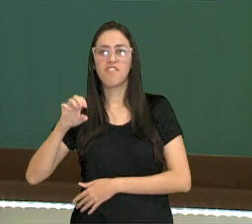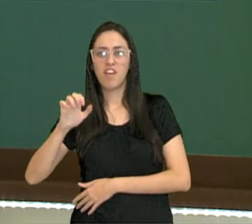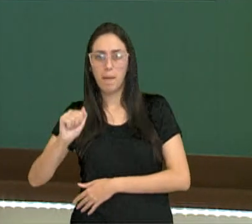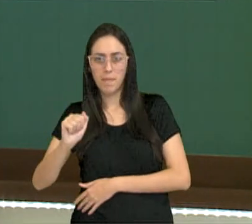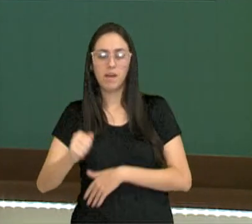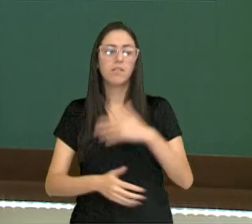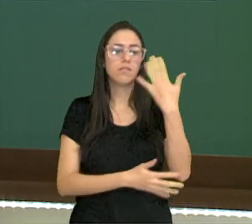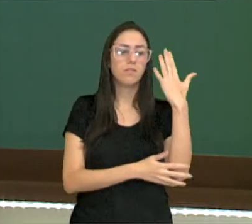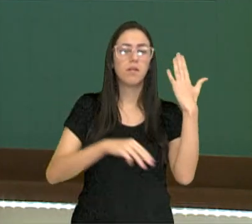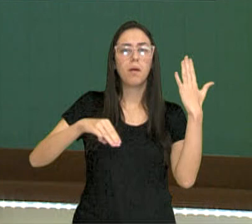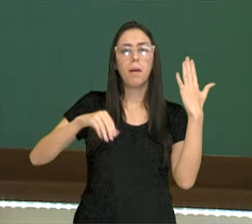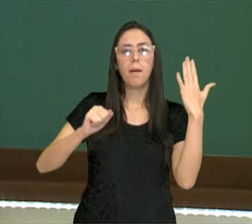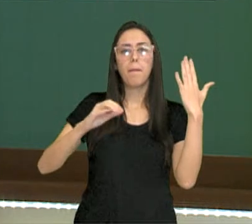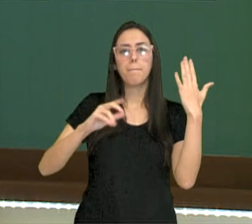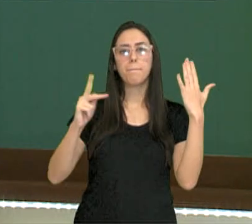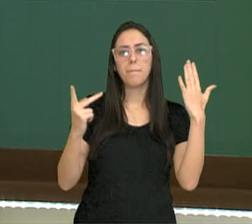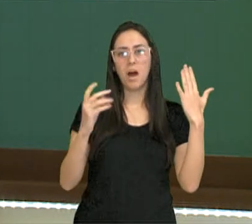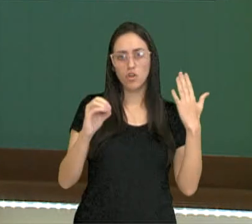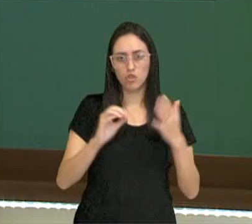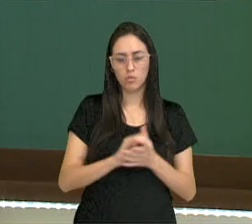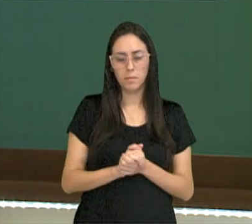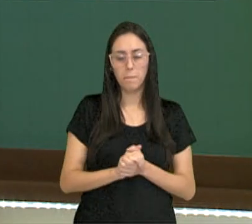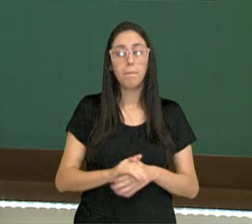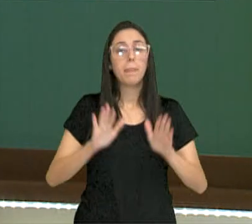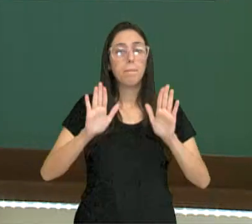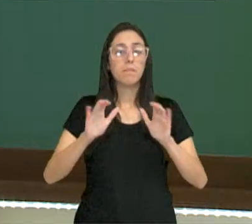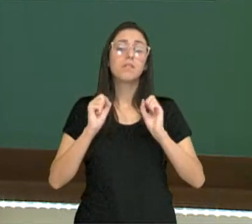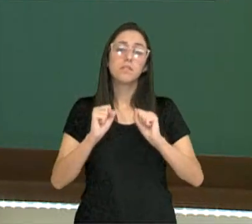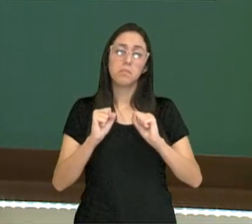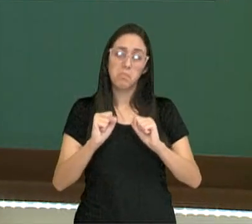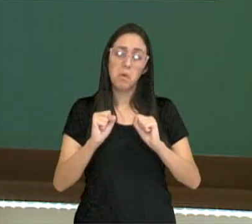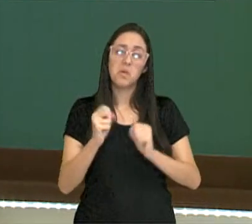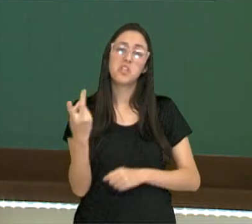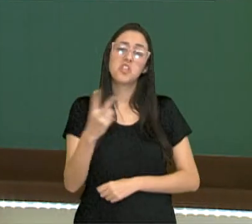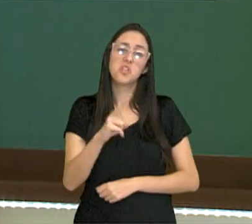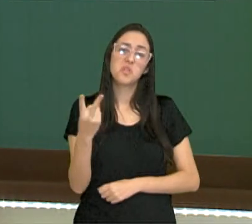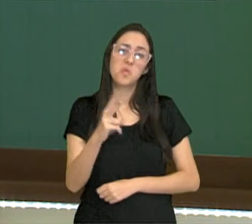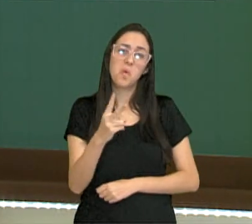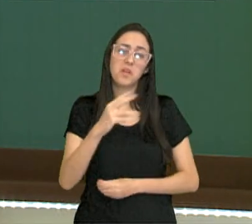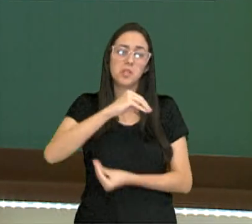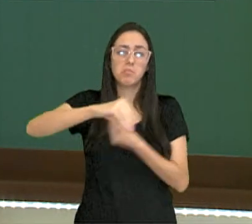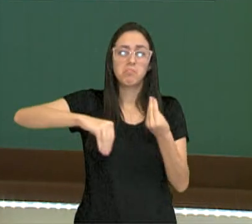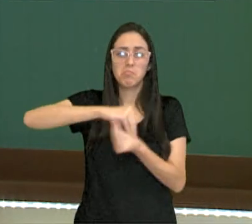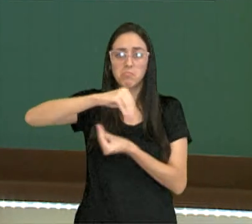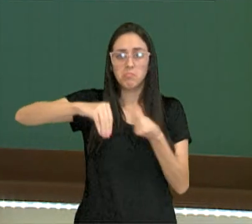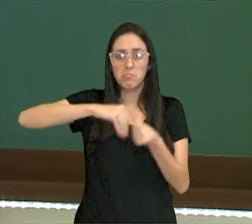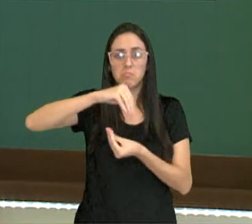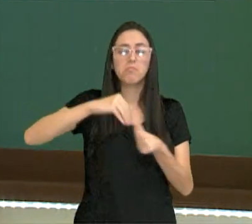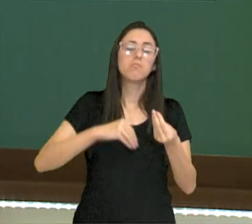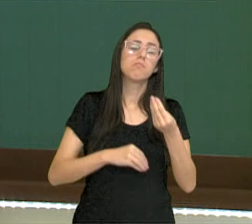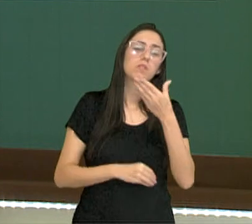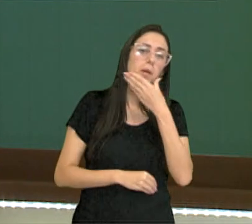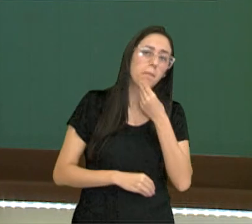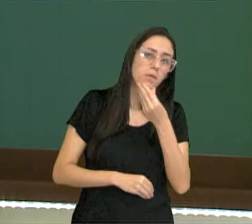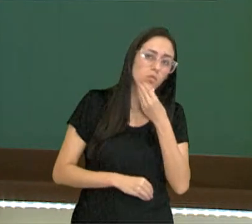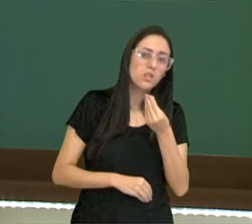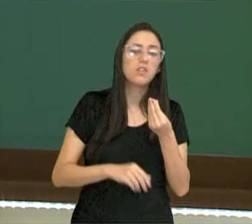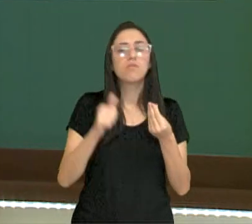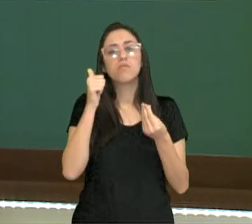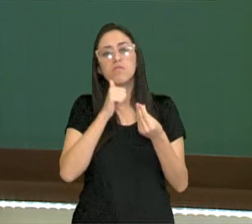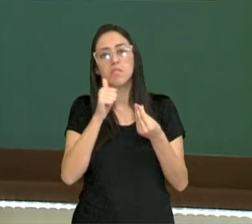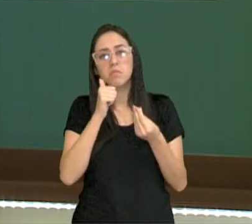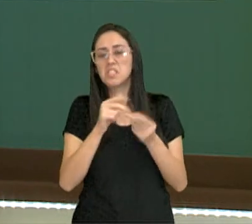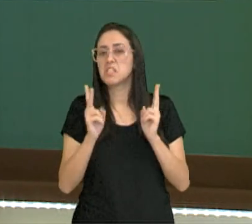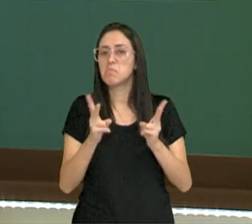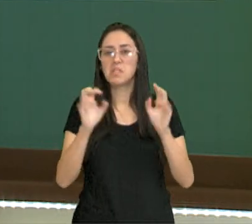com seus respectivos gametas. Mas eu também posso ter espécies hermafroditas, onde essa planta vai produzir ao mesmo tempo, na mesma estrutura,